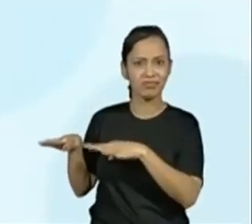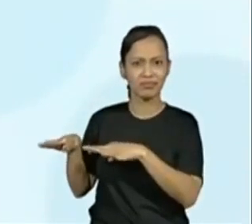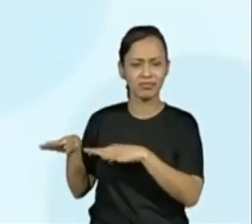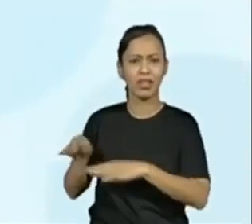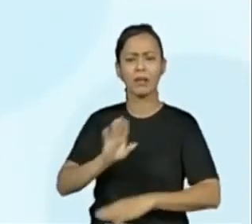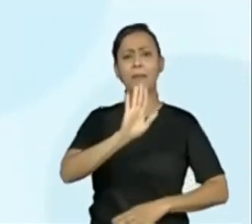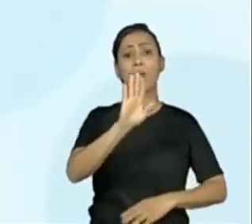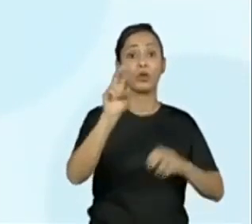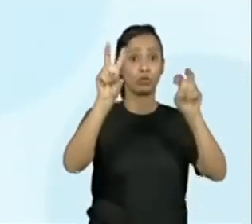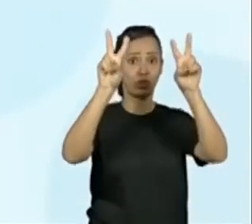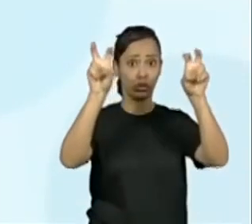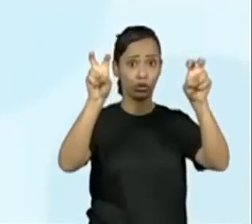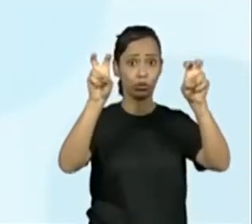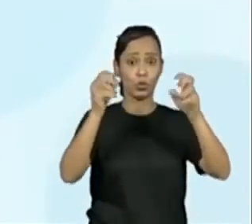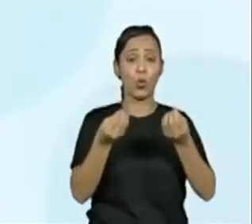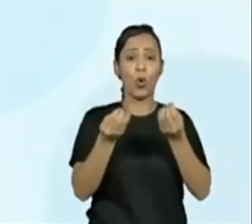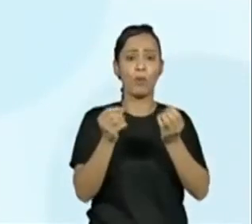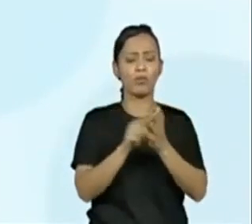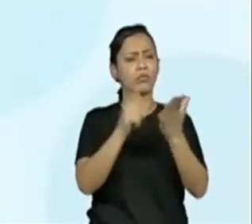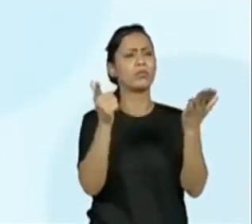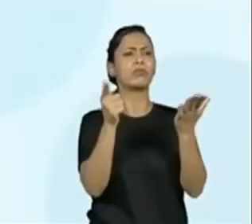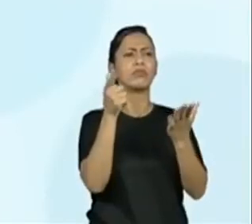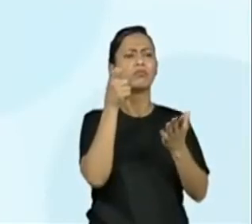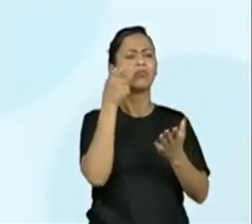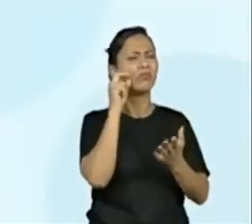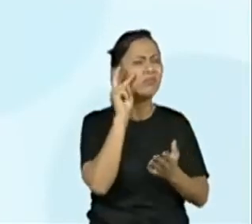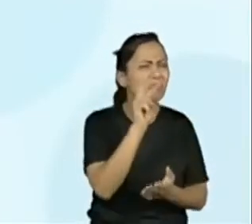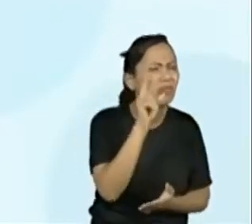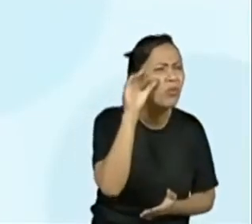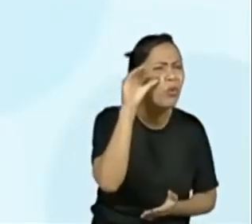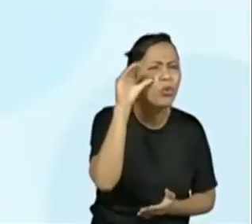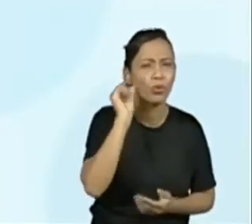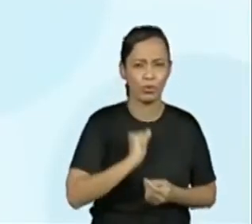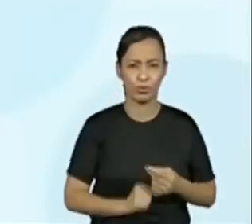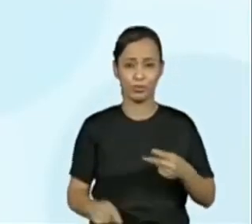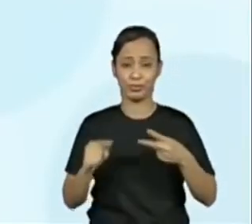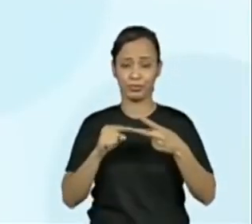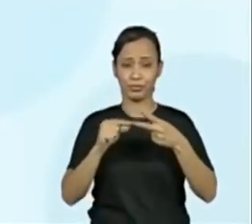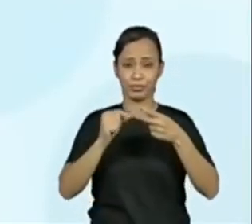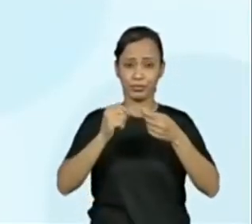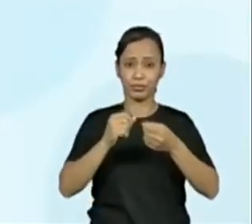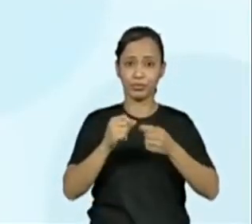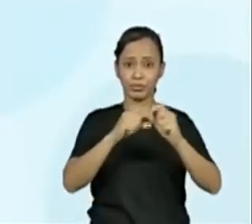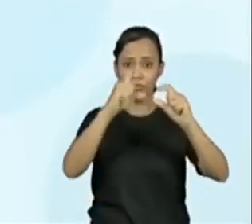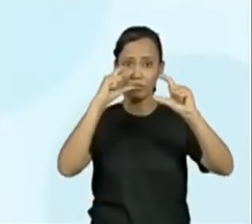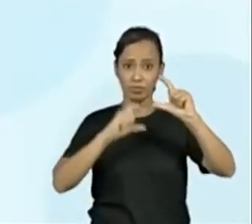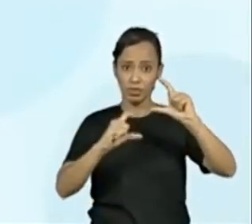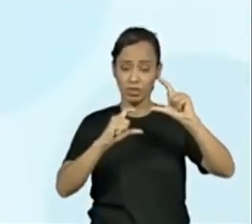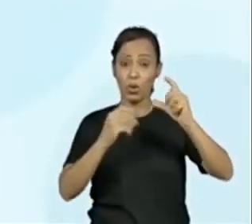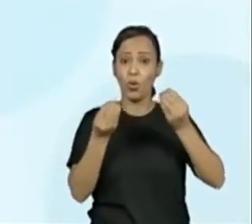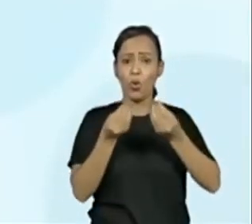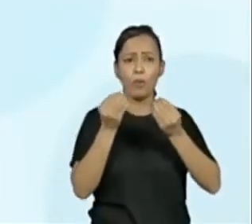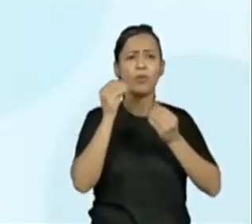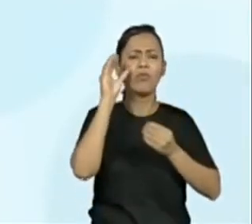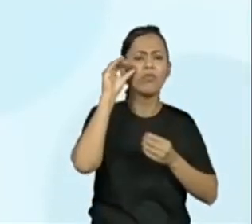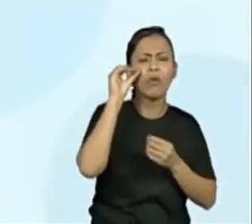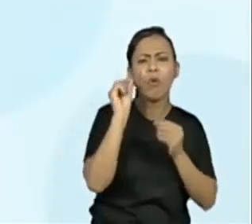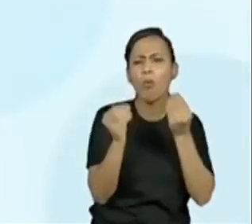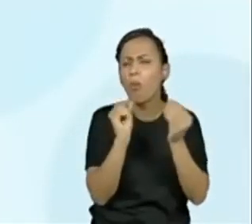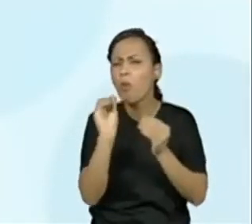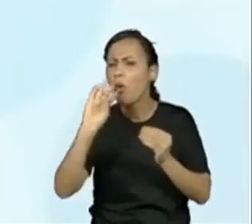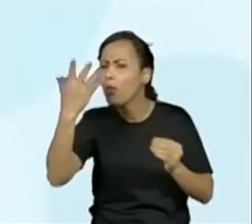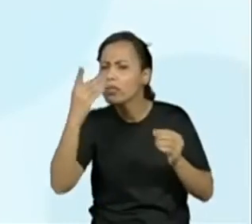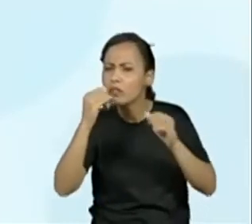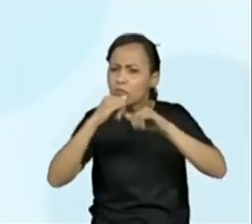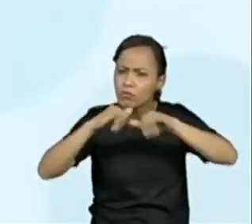o subtítulo continua te deixando com uma vontade de ler para você entender melhor, melhor, mas ele dá uma explicadinha no título,